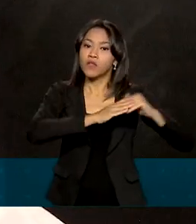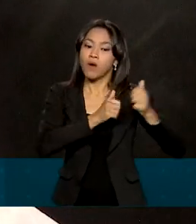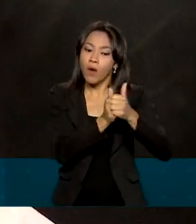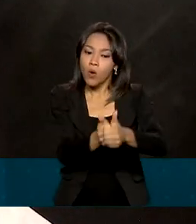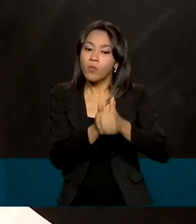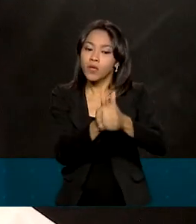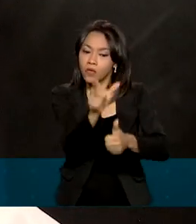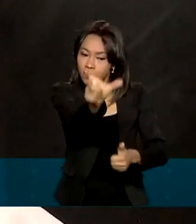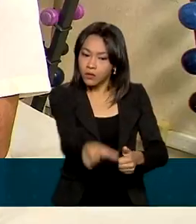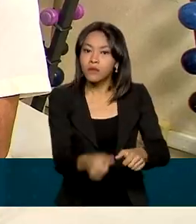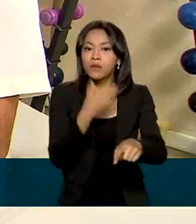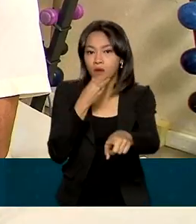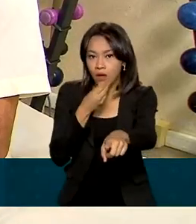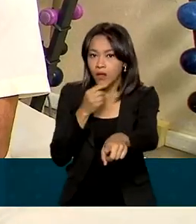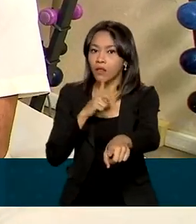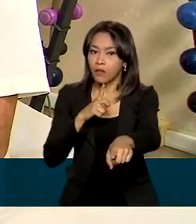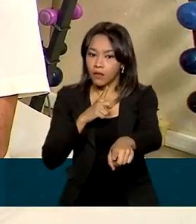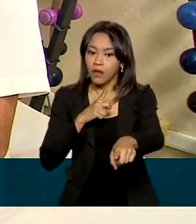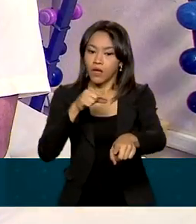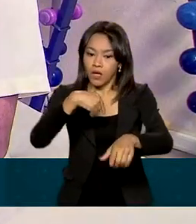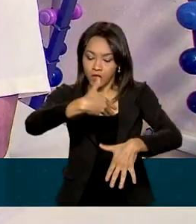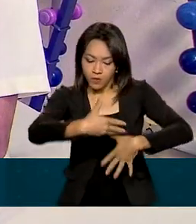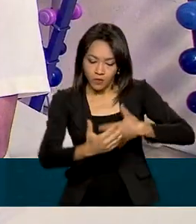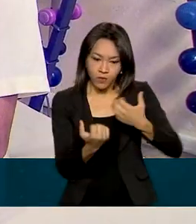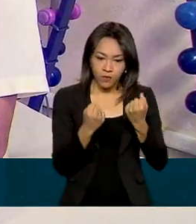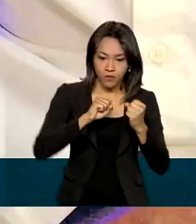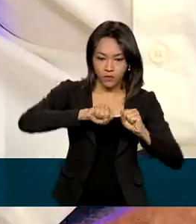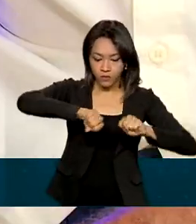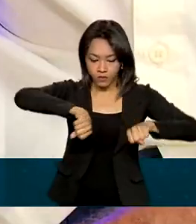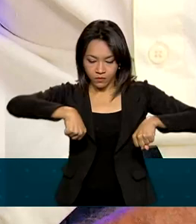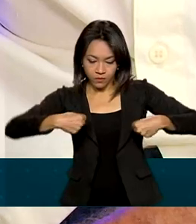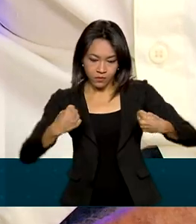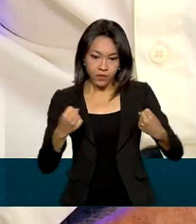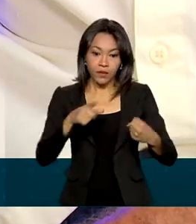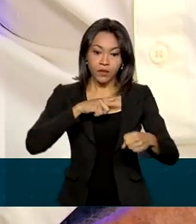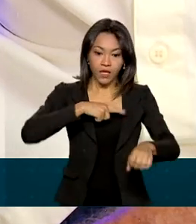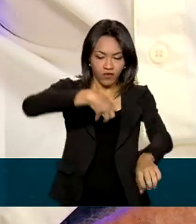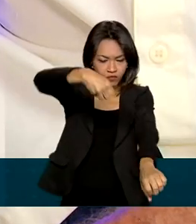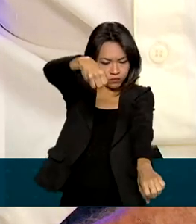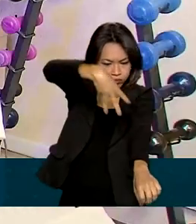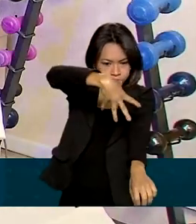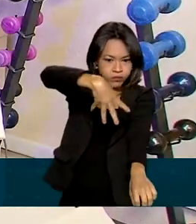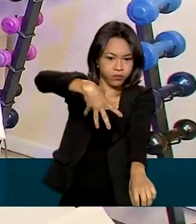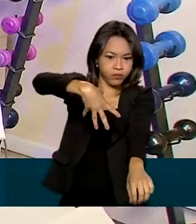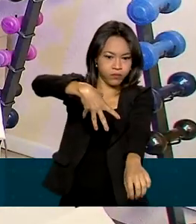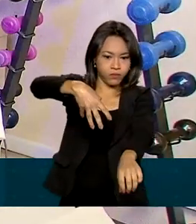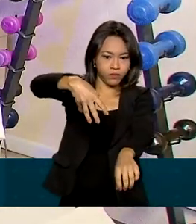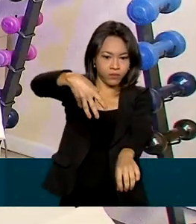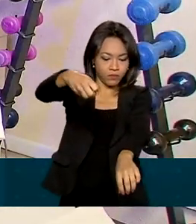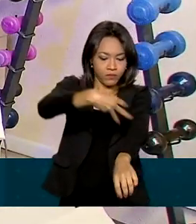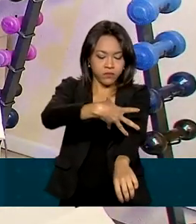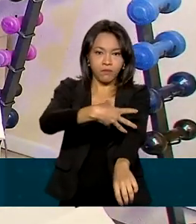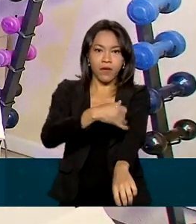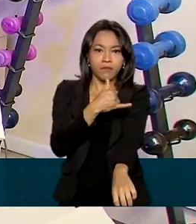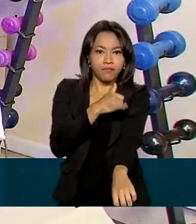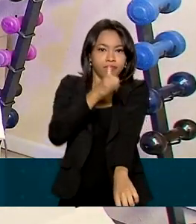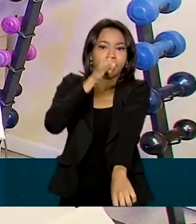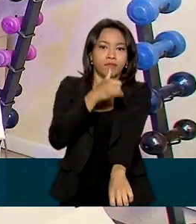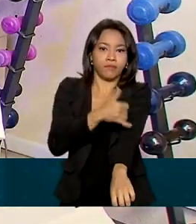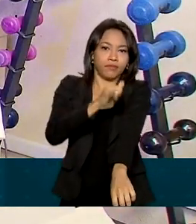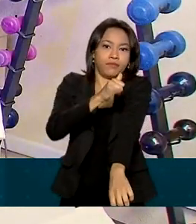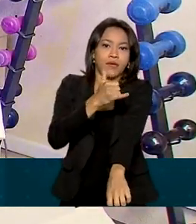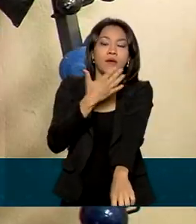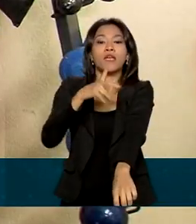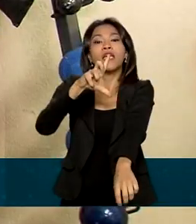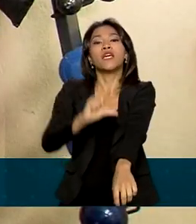Universitário de Brasília. Na fisioterapia, ele recebe aplicação de laser para regenerar os nervos e aliviar